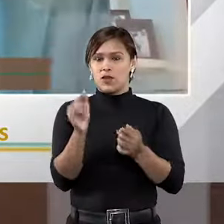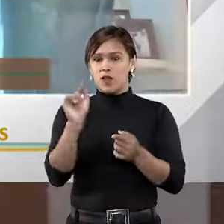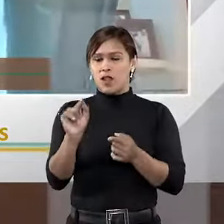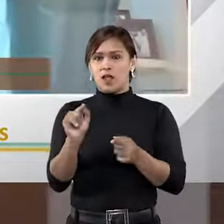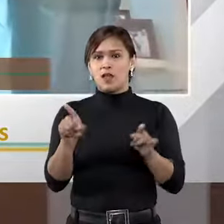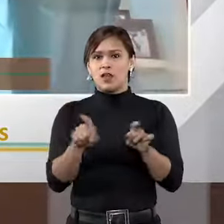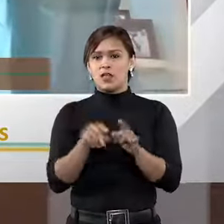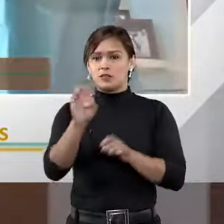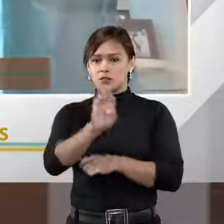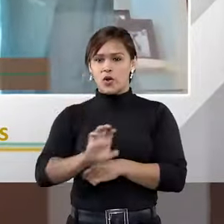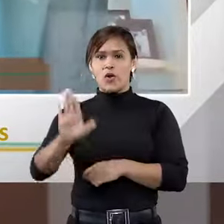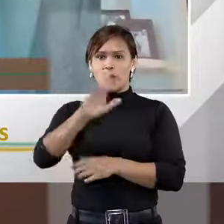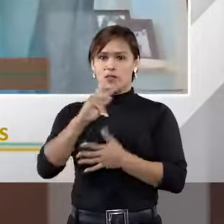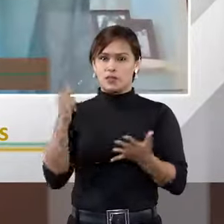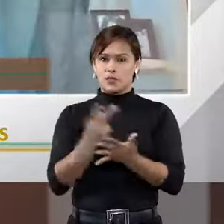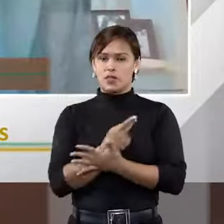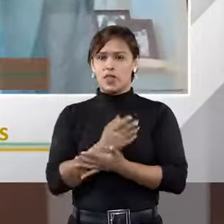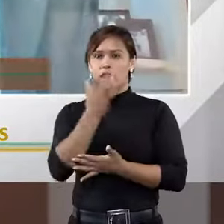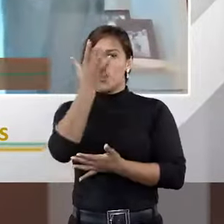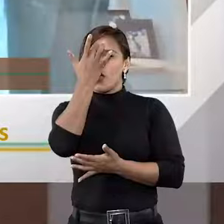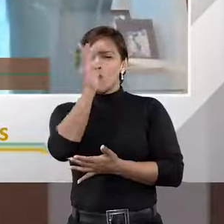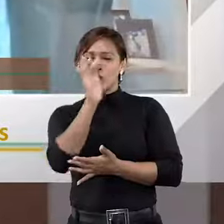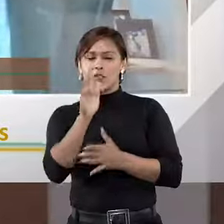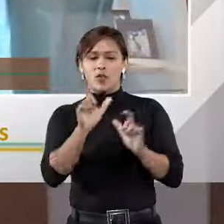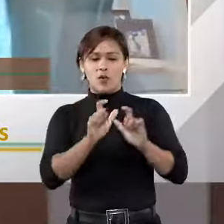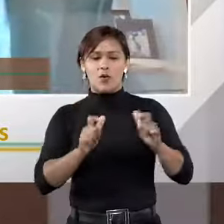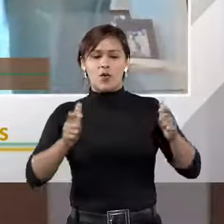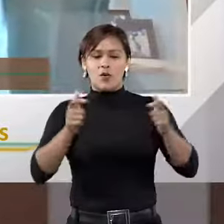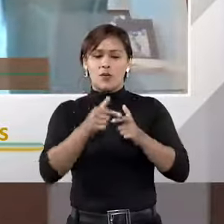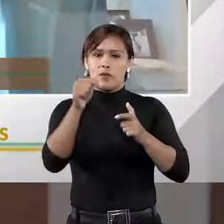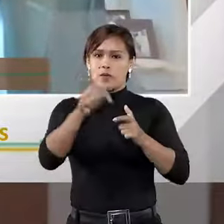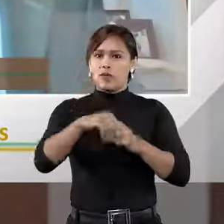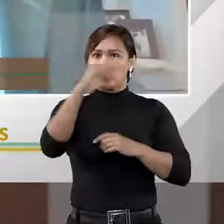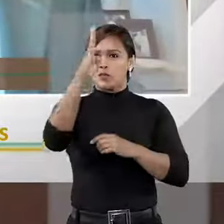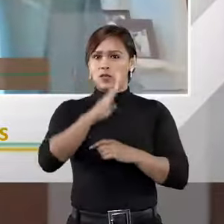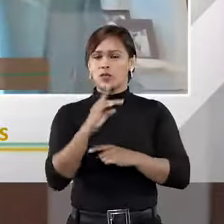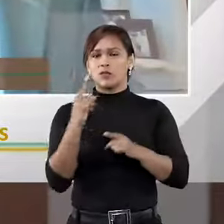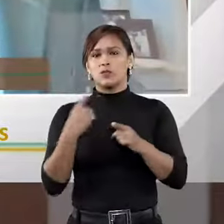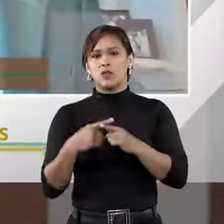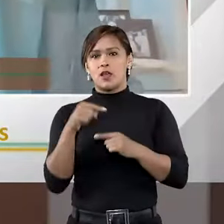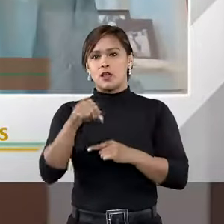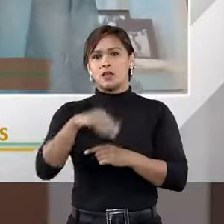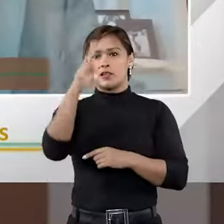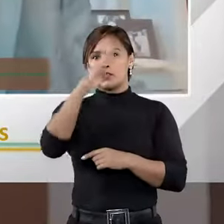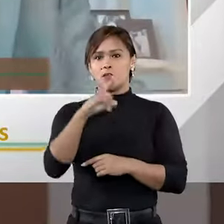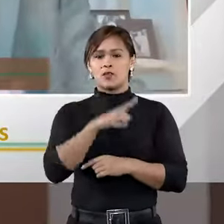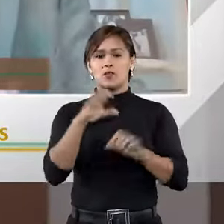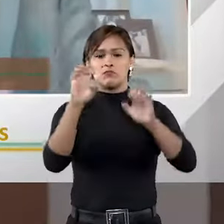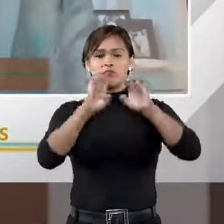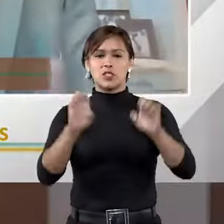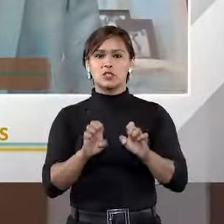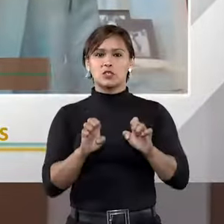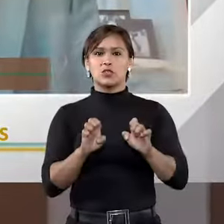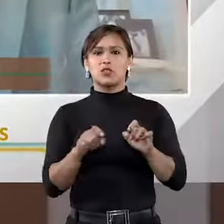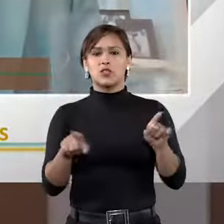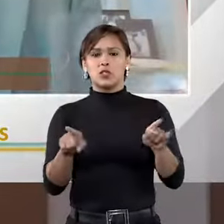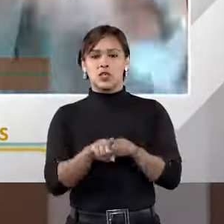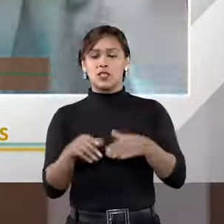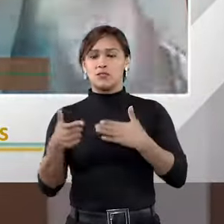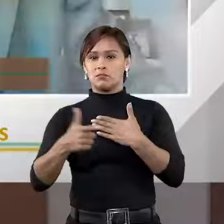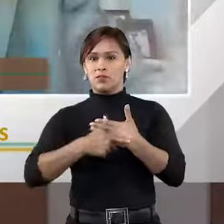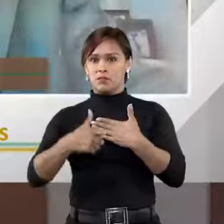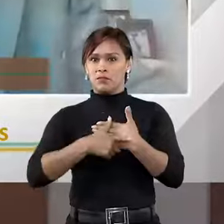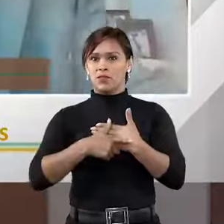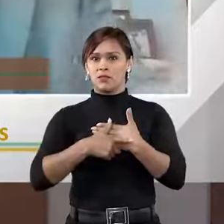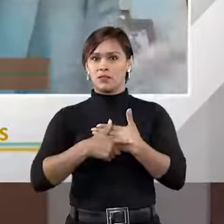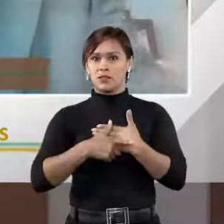Isso na Europa acontece. Eu acho que não há tanto espaço para isso no Brasil, porque aqui existe uma estrutura que cumpre muito bem esse papel e se não